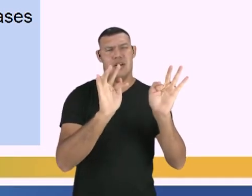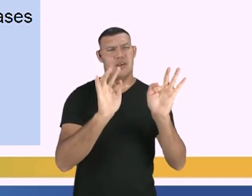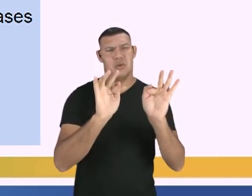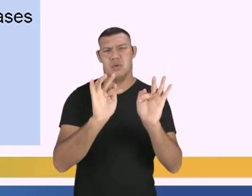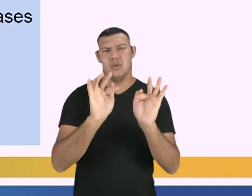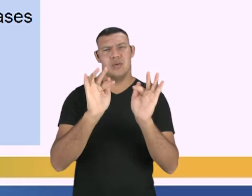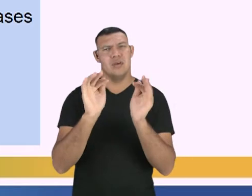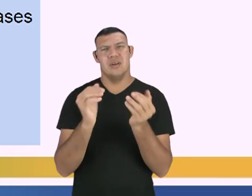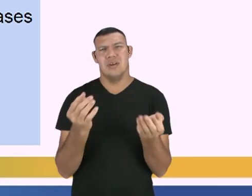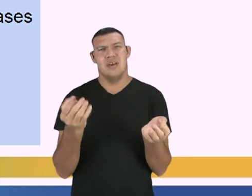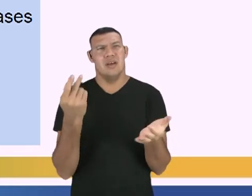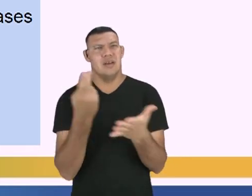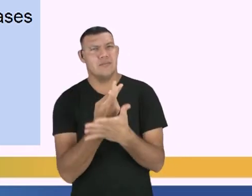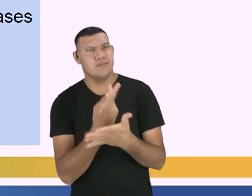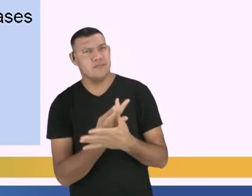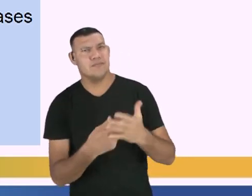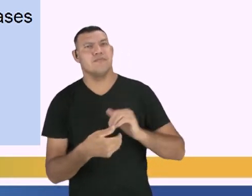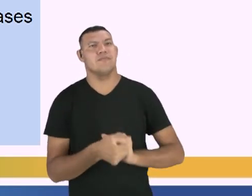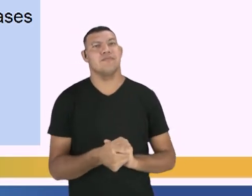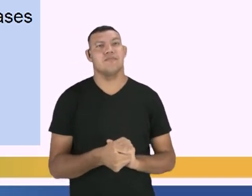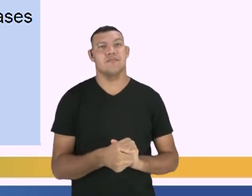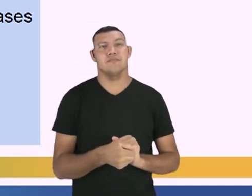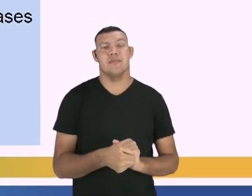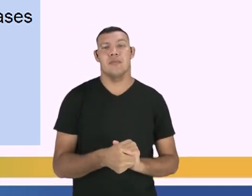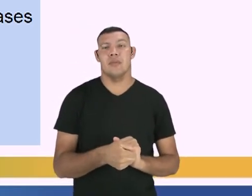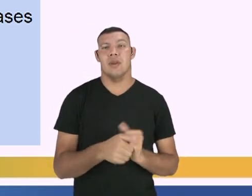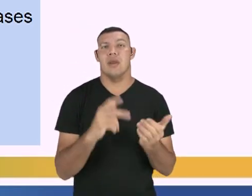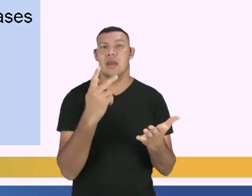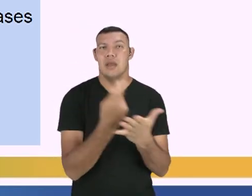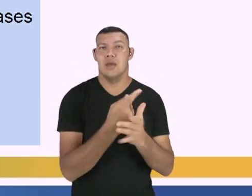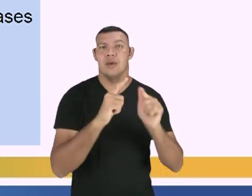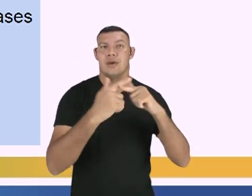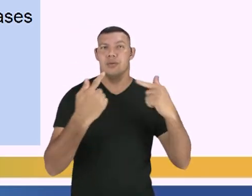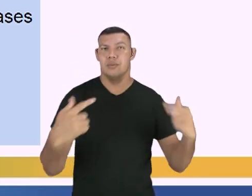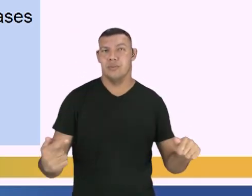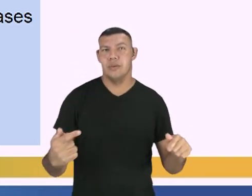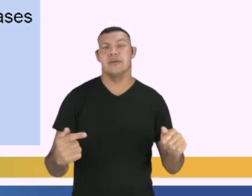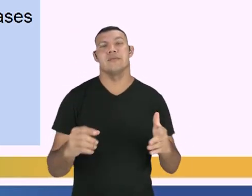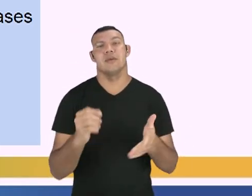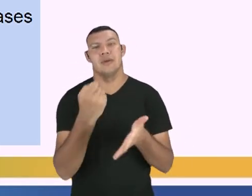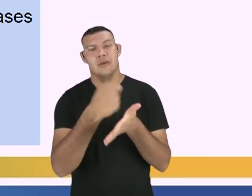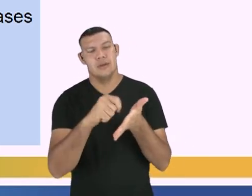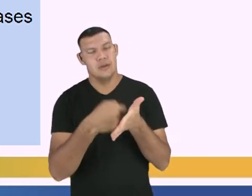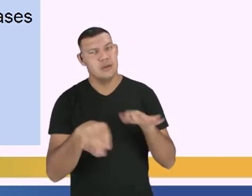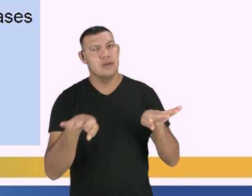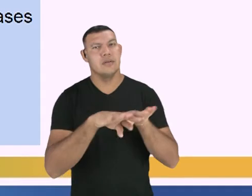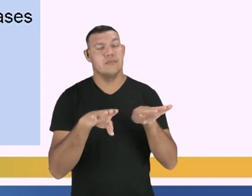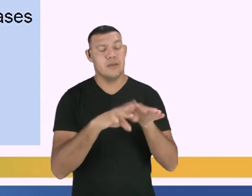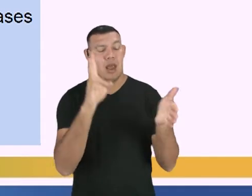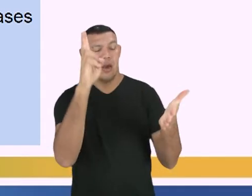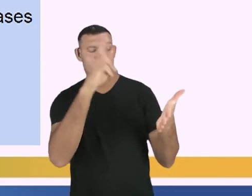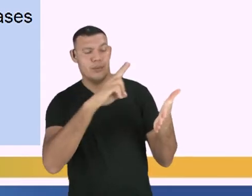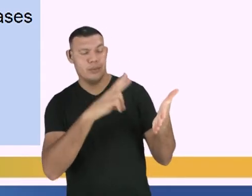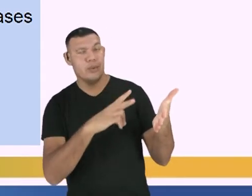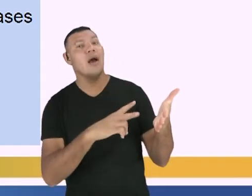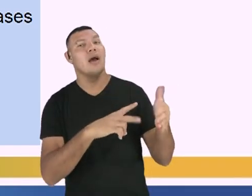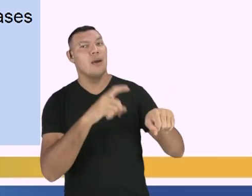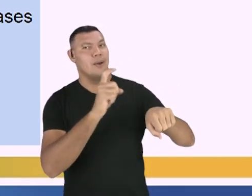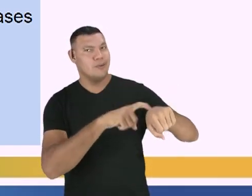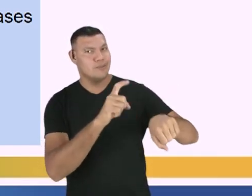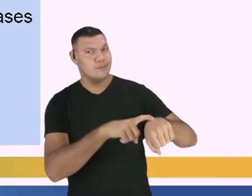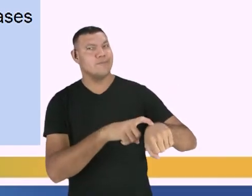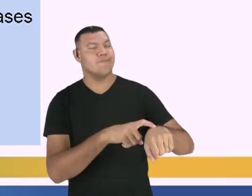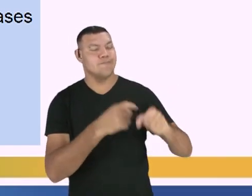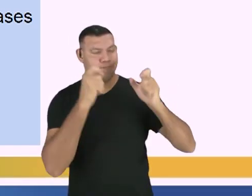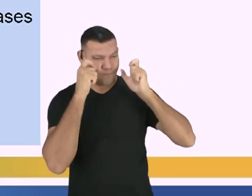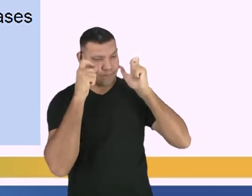gramaticais, ortográficos? Nesse momento da revisão, que você vai identificar ali na leitura, e aí é bom sempre